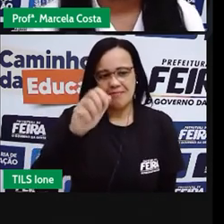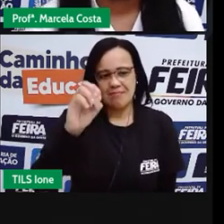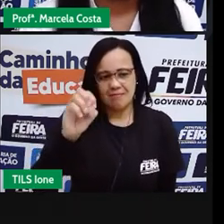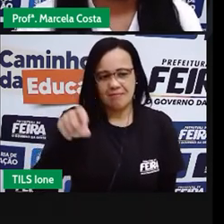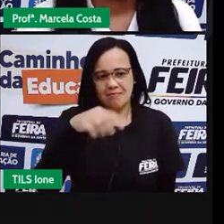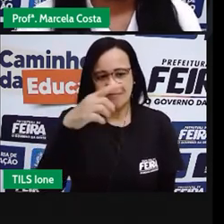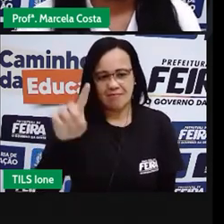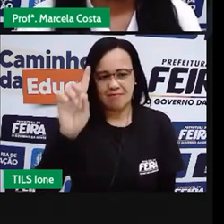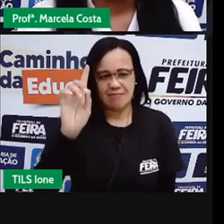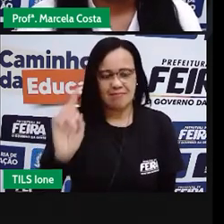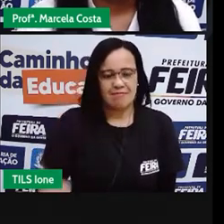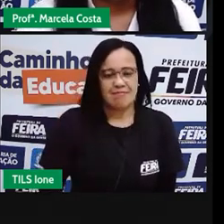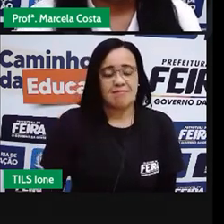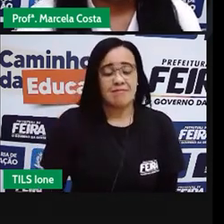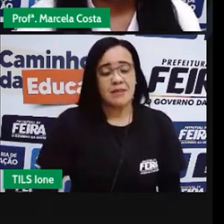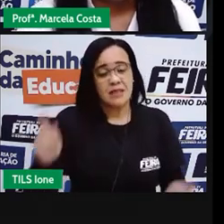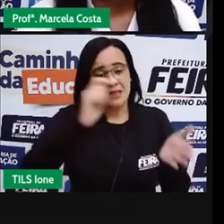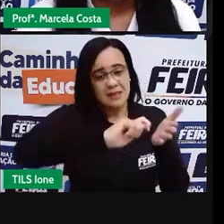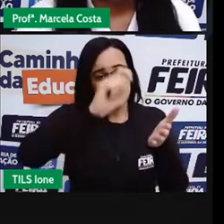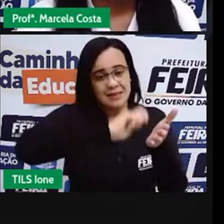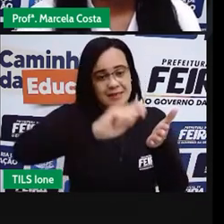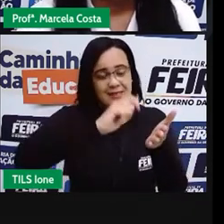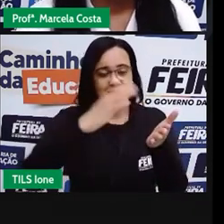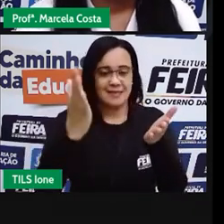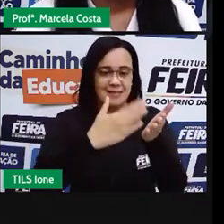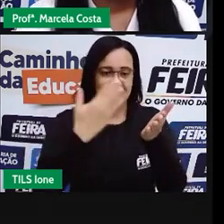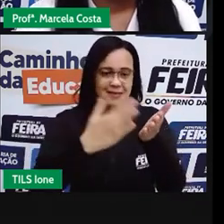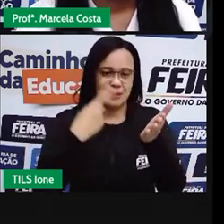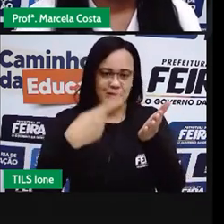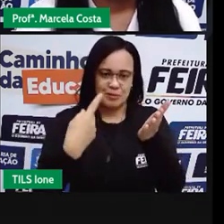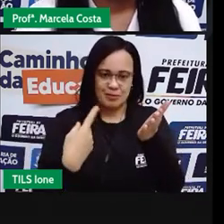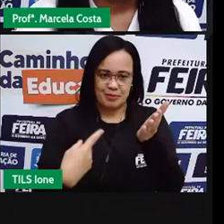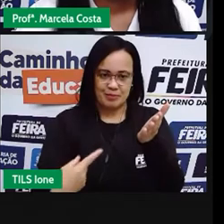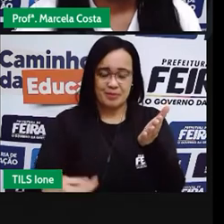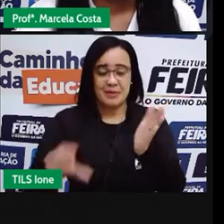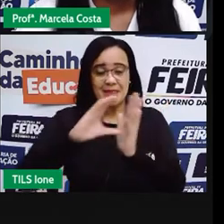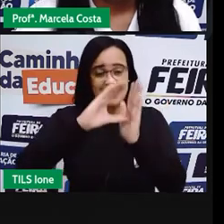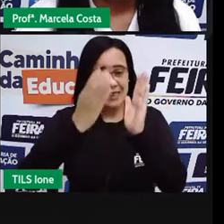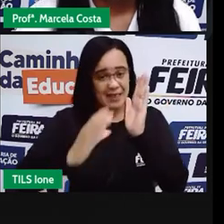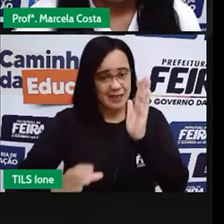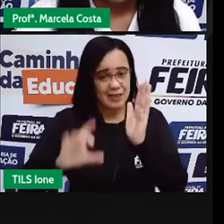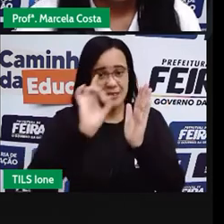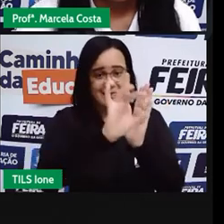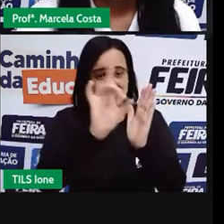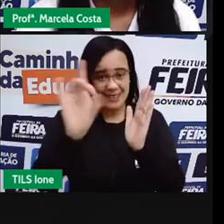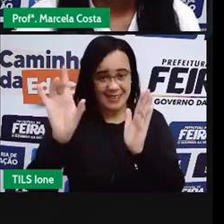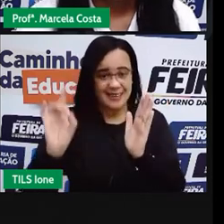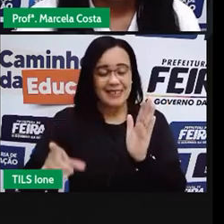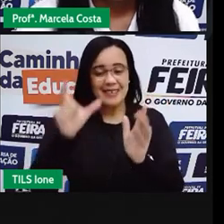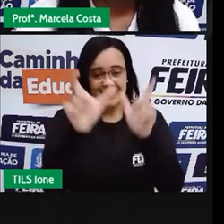Então, escreva aí no seu caderno as características desse personagem.